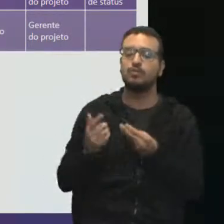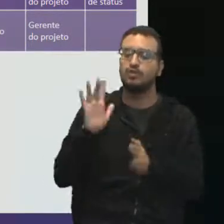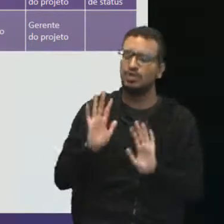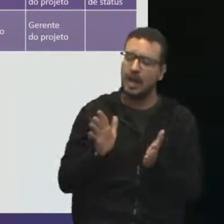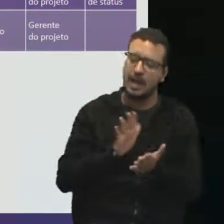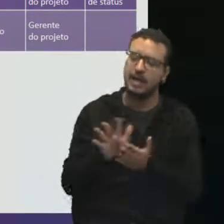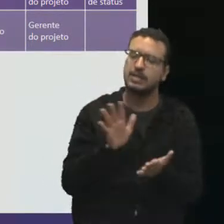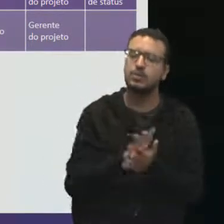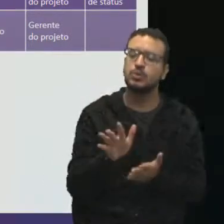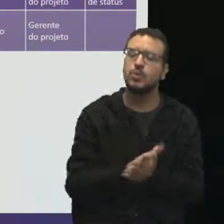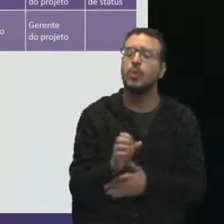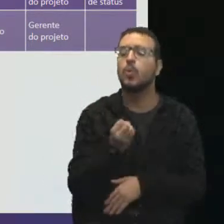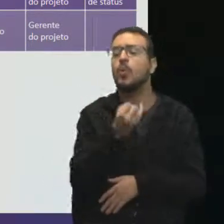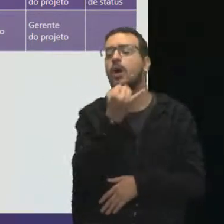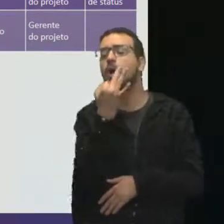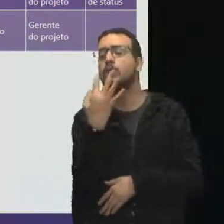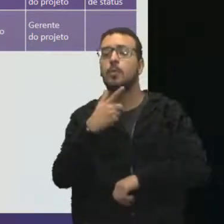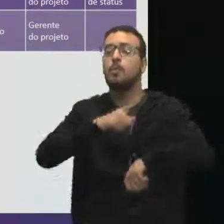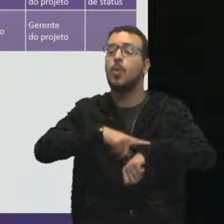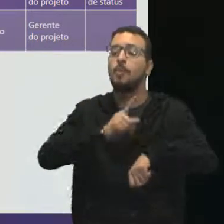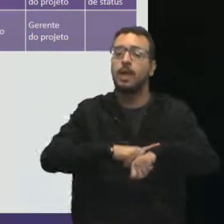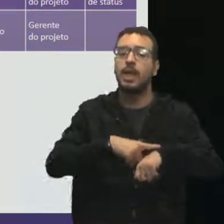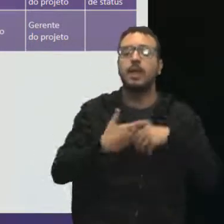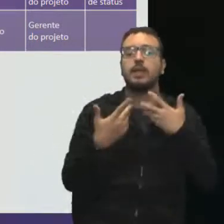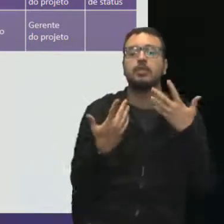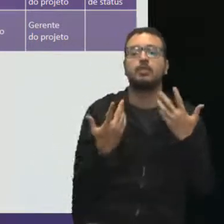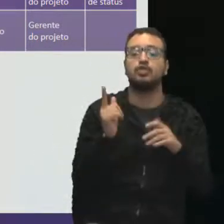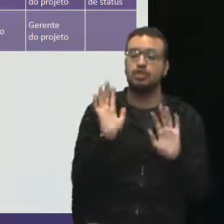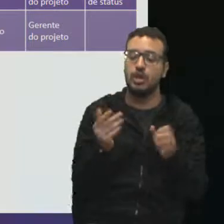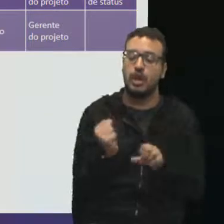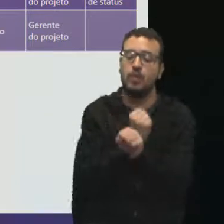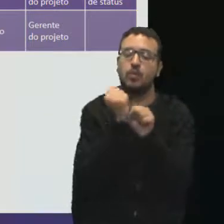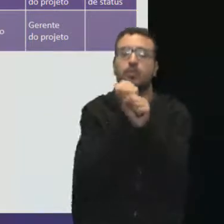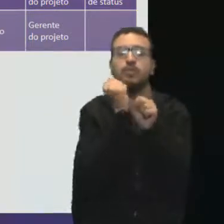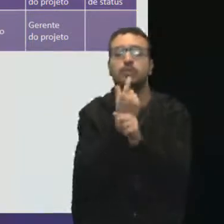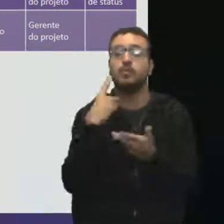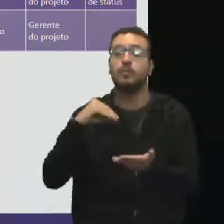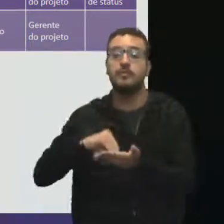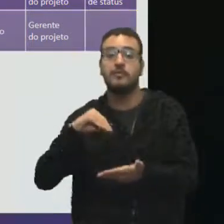gastamos? Em que momento estamos? O que eu já construí? O que falta construir?